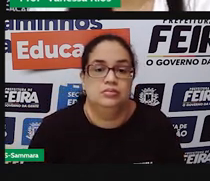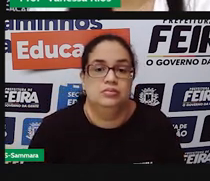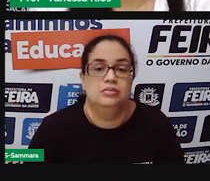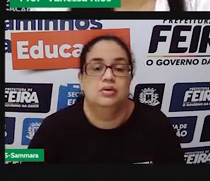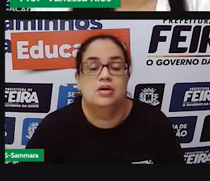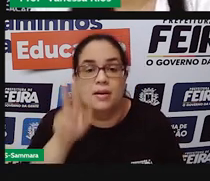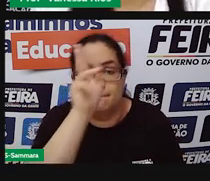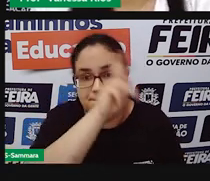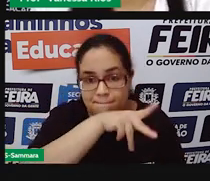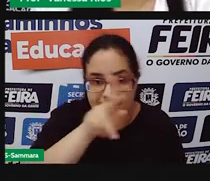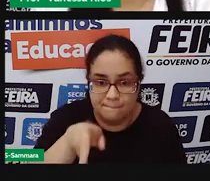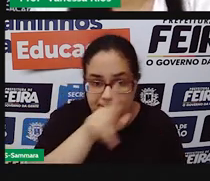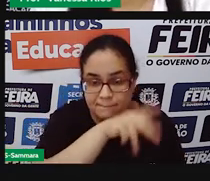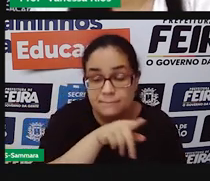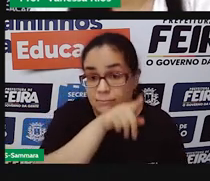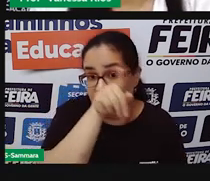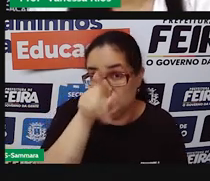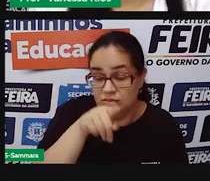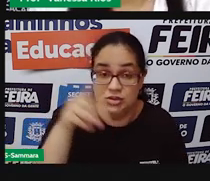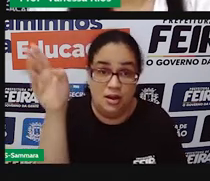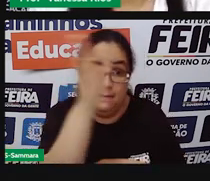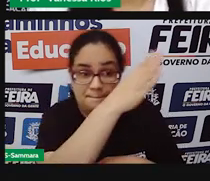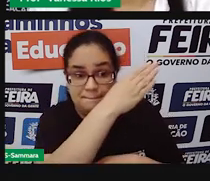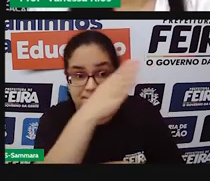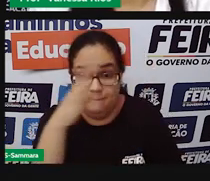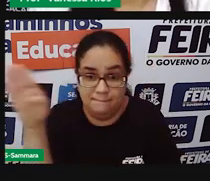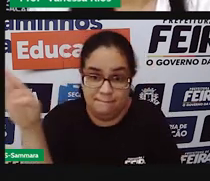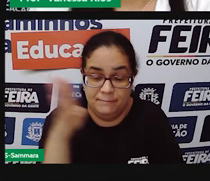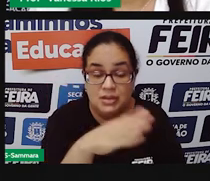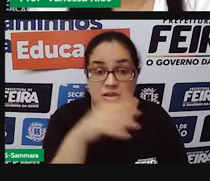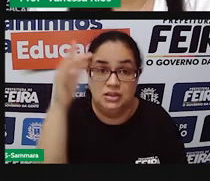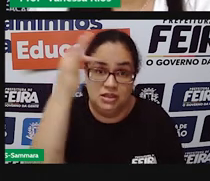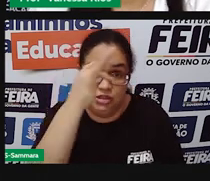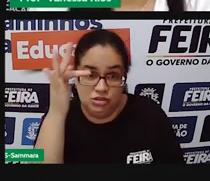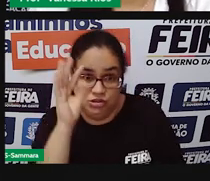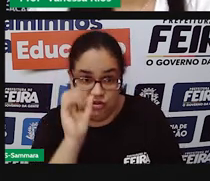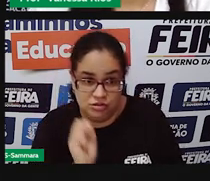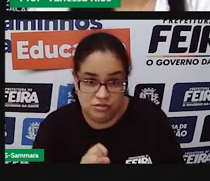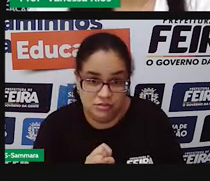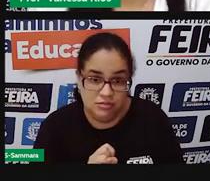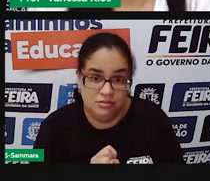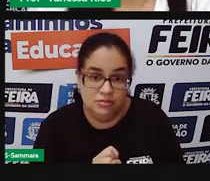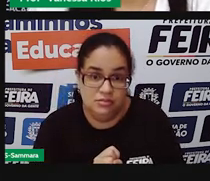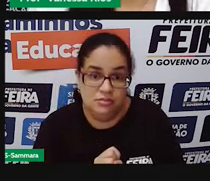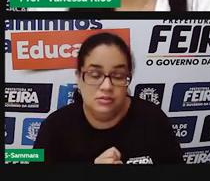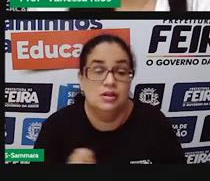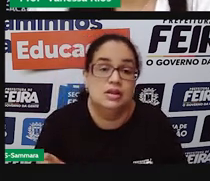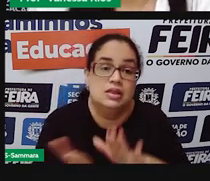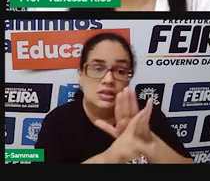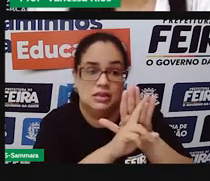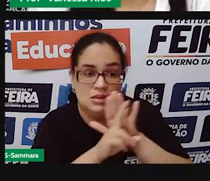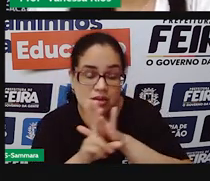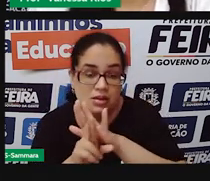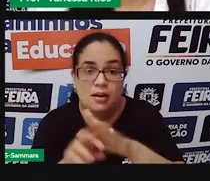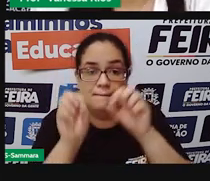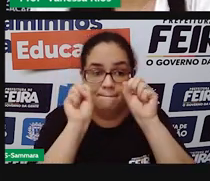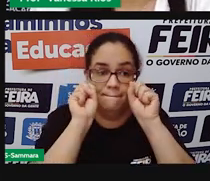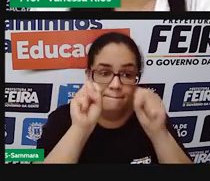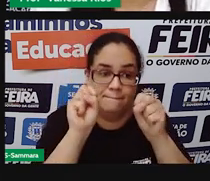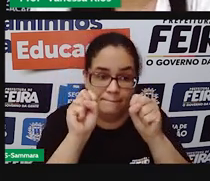colocou aqui do lado para ilustrar a bandeira com brasão de Pereira de Santana representando aí o poder